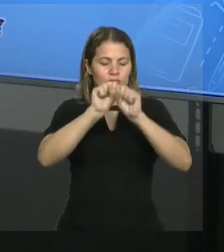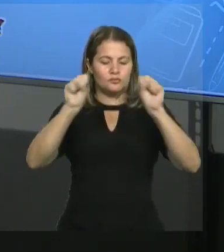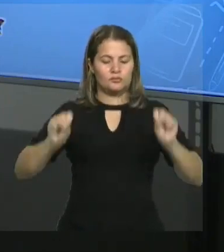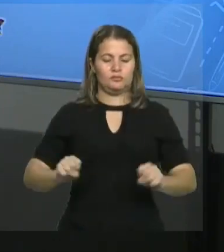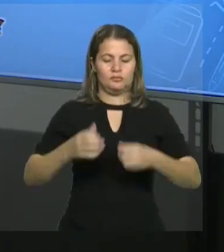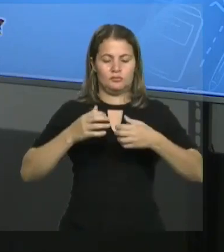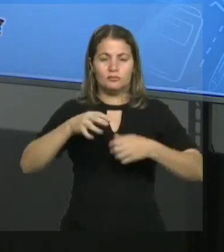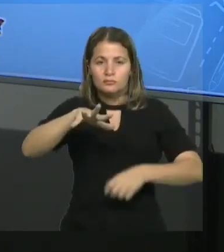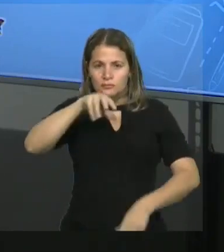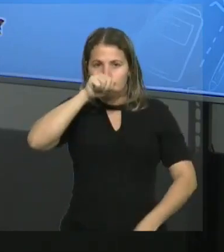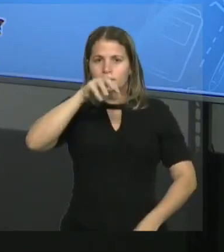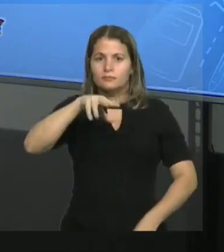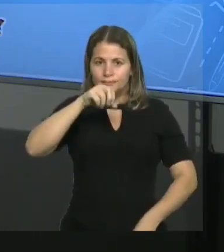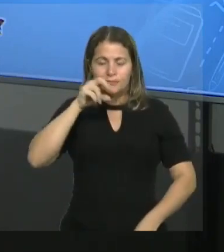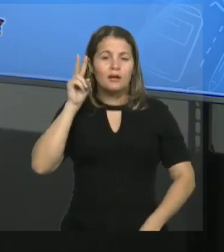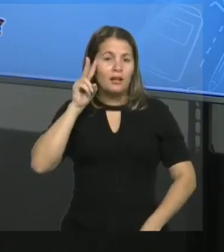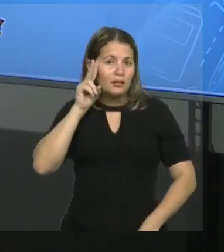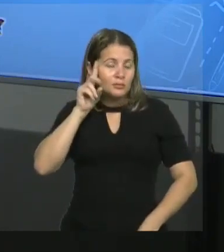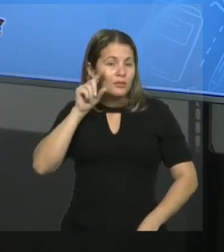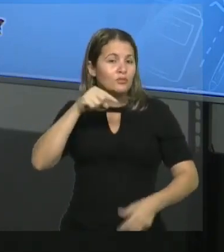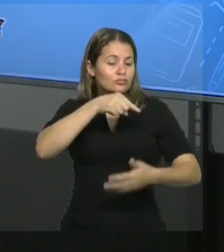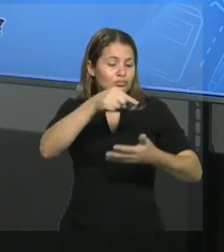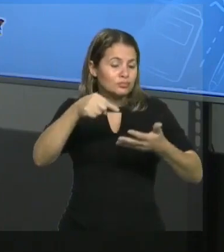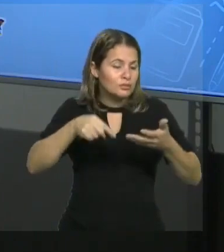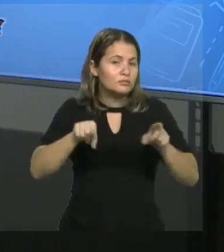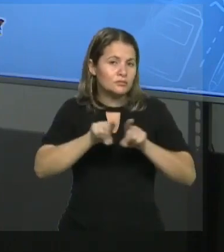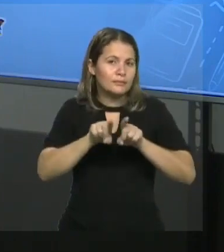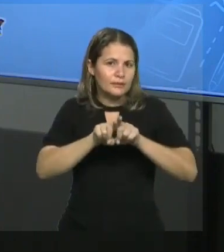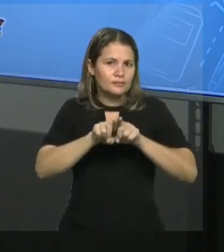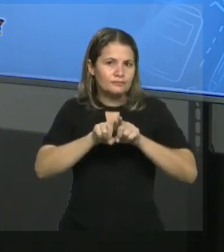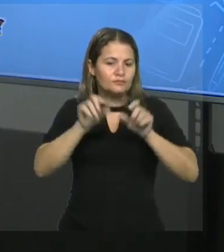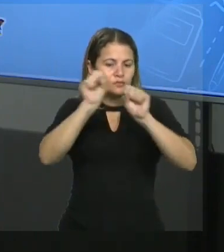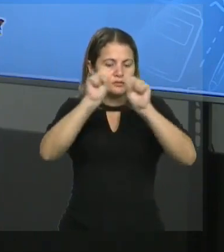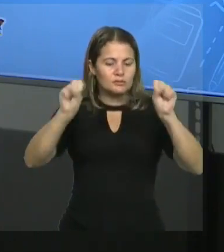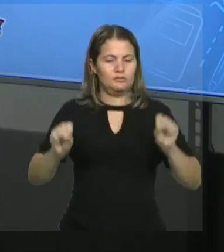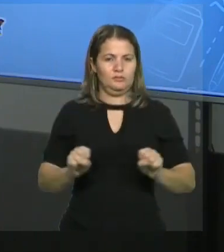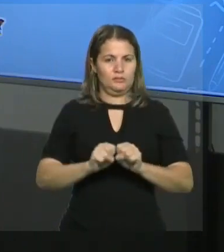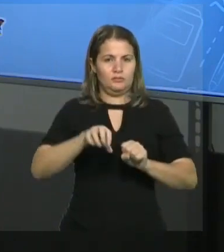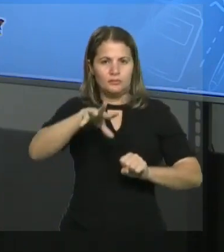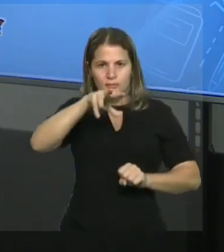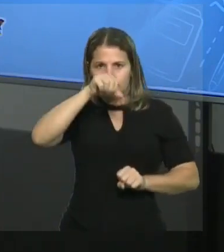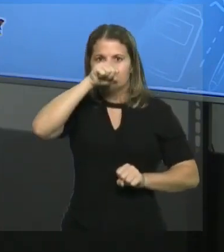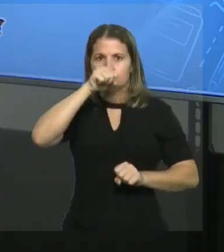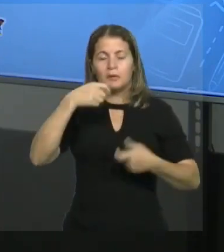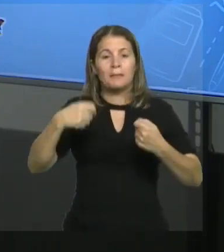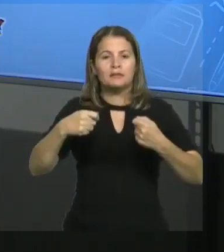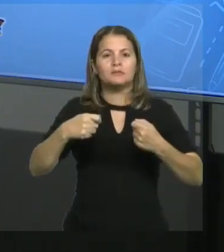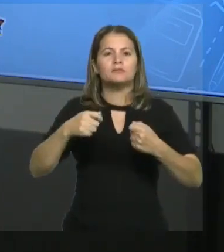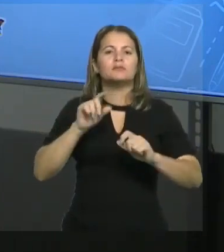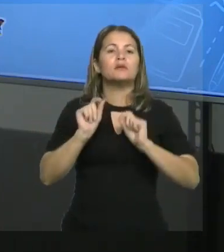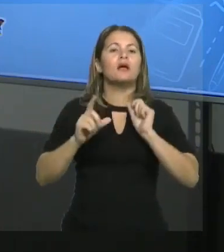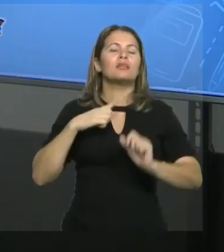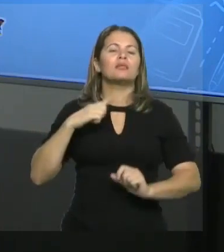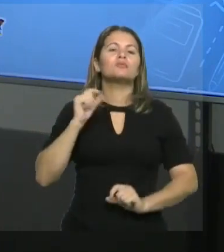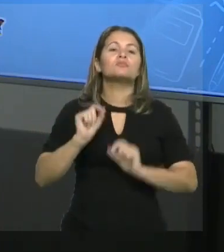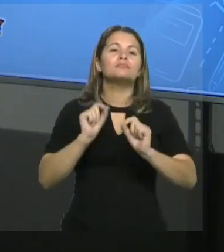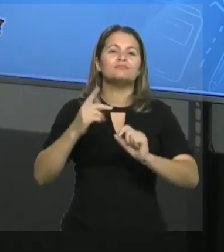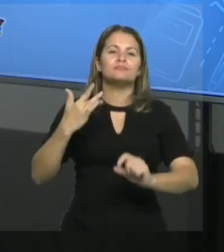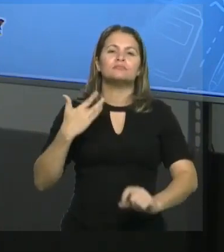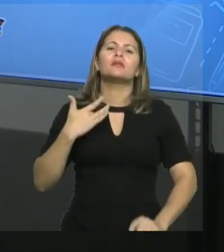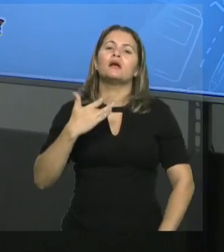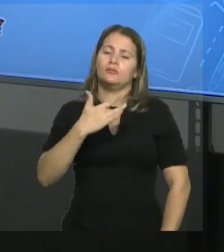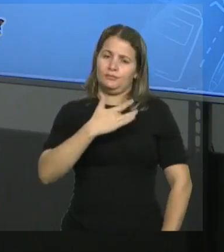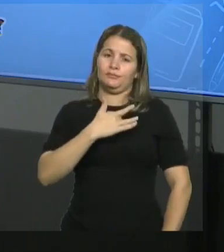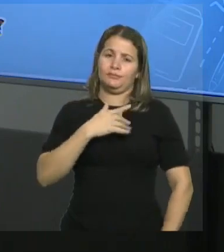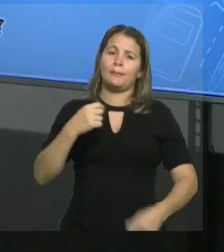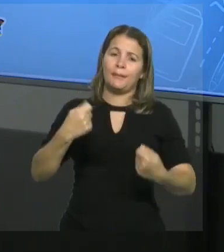A gente tem que lembrar de outras coisas. O sistema respiratório, ele precisa ser saudável. Então temos que ter alguns